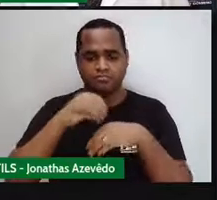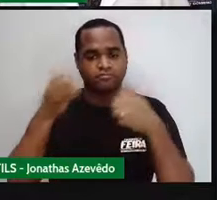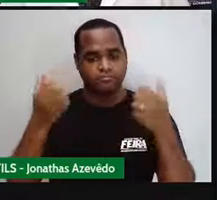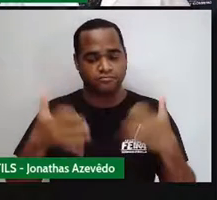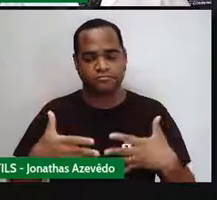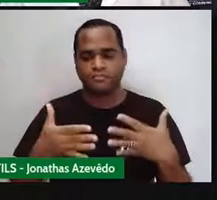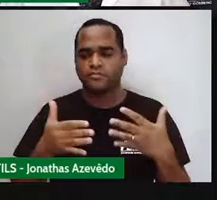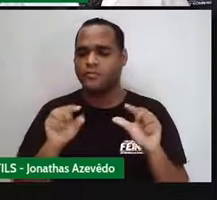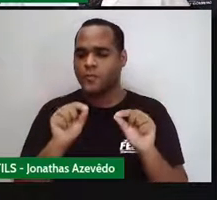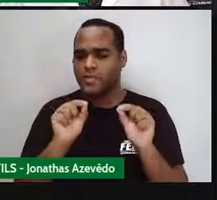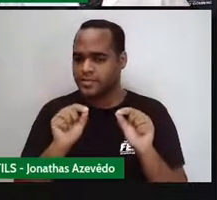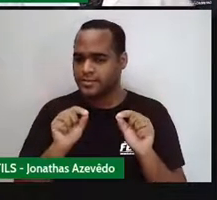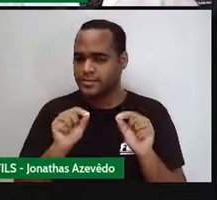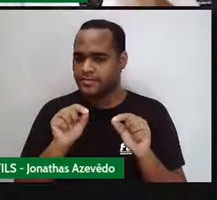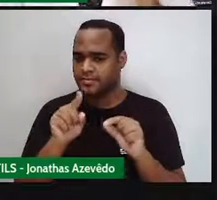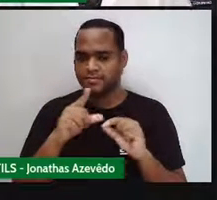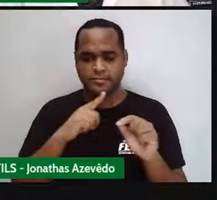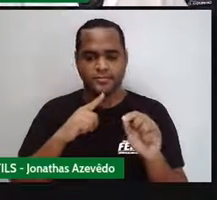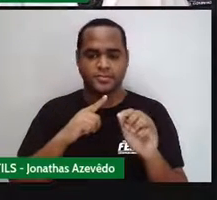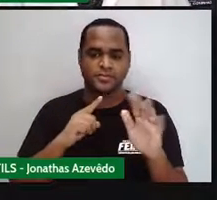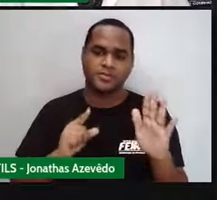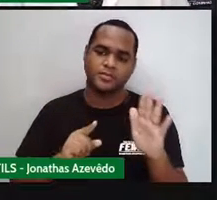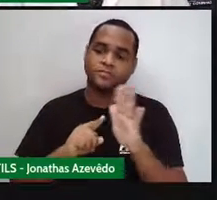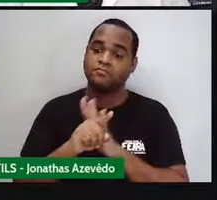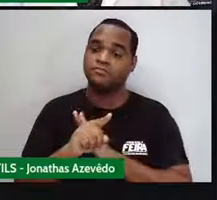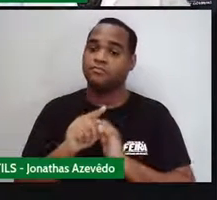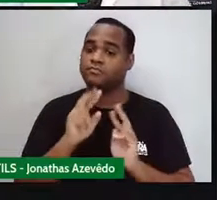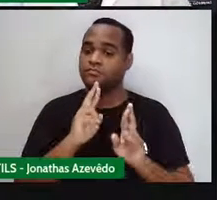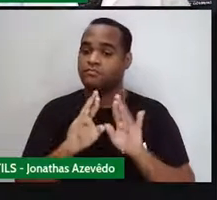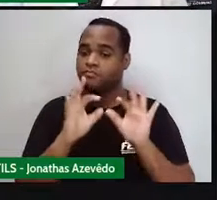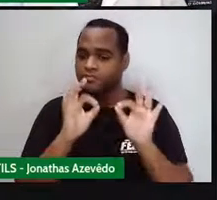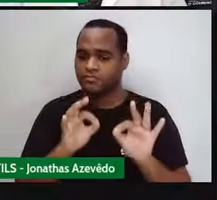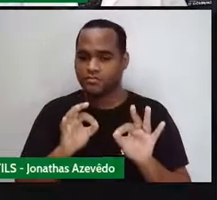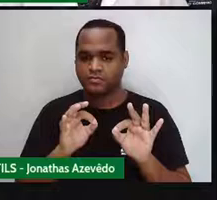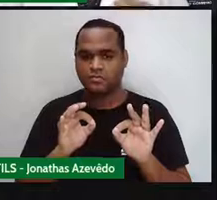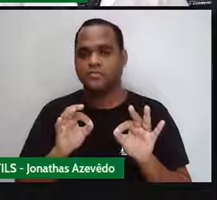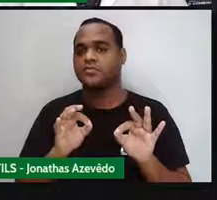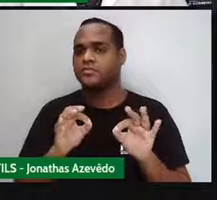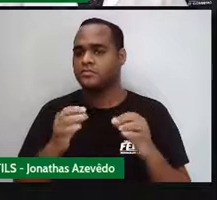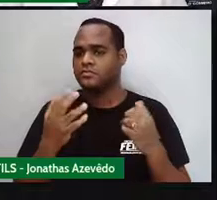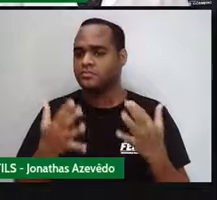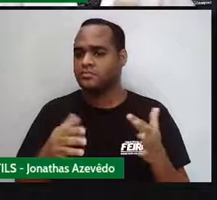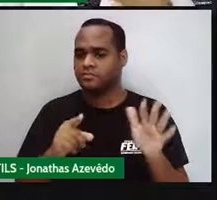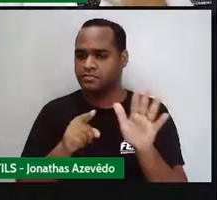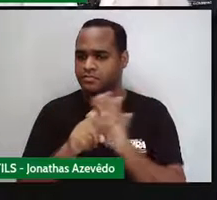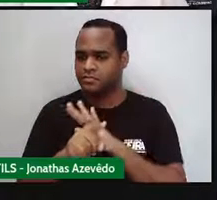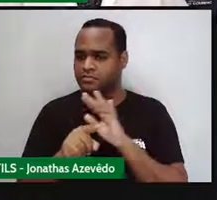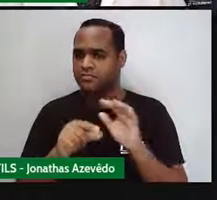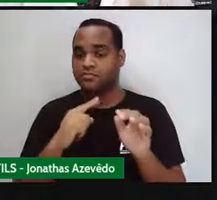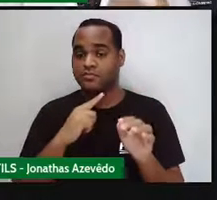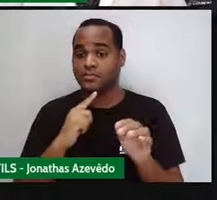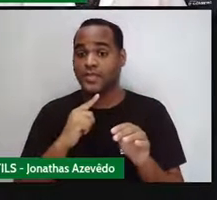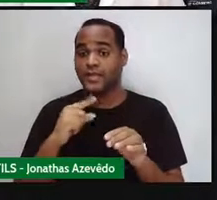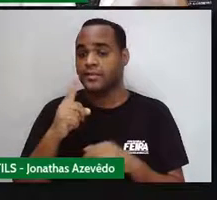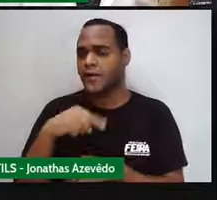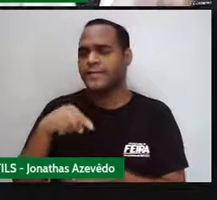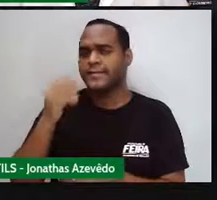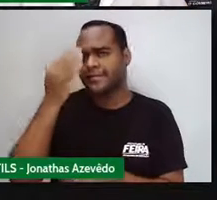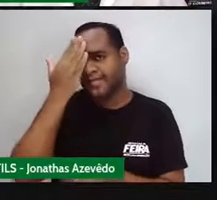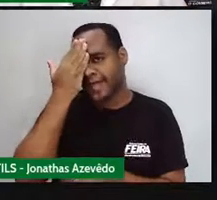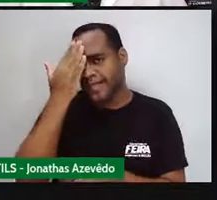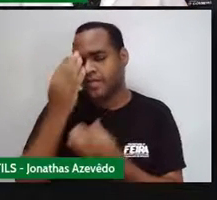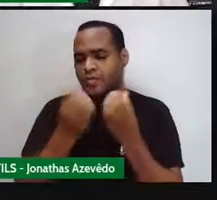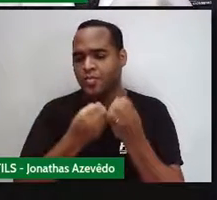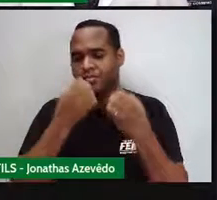Só que tem uma pergunta para ser respondida, e essa é a pergunta que faz com que a gente